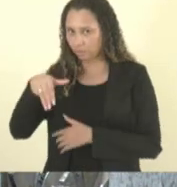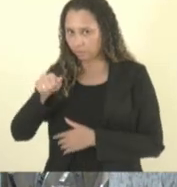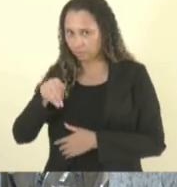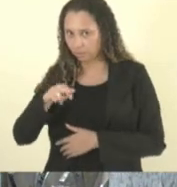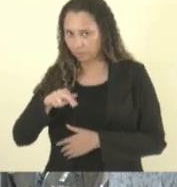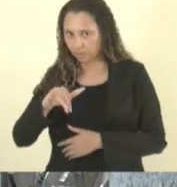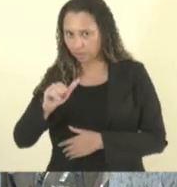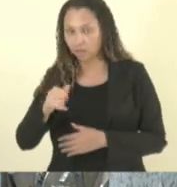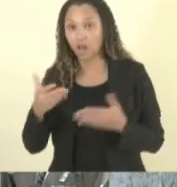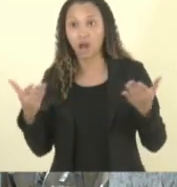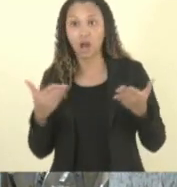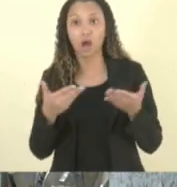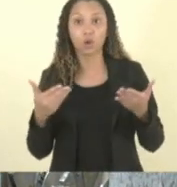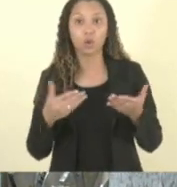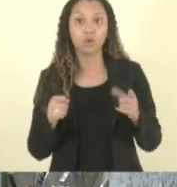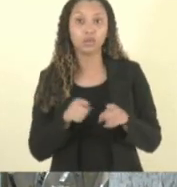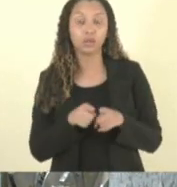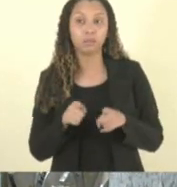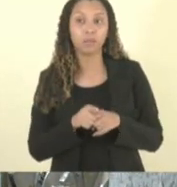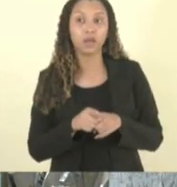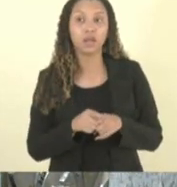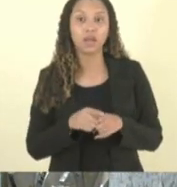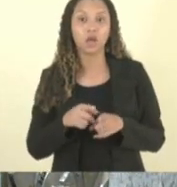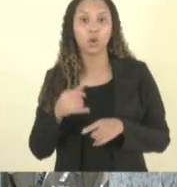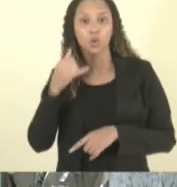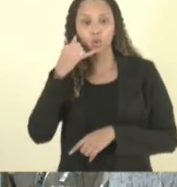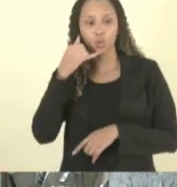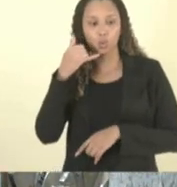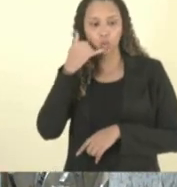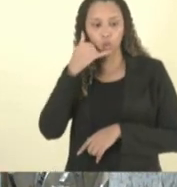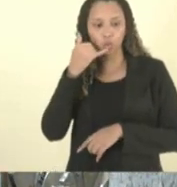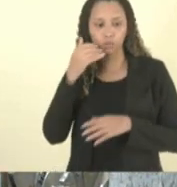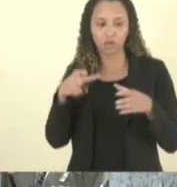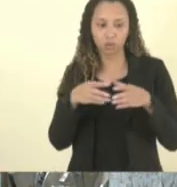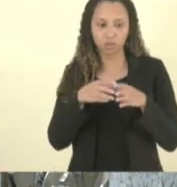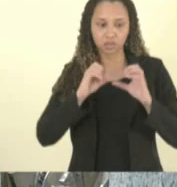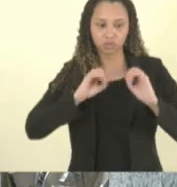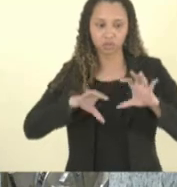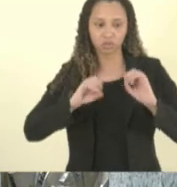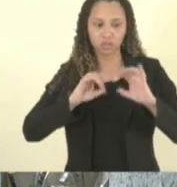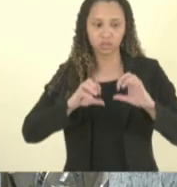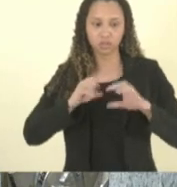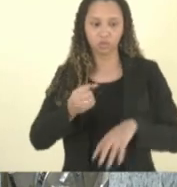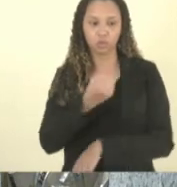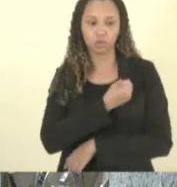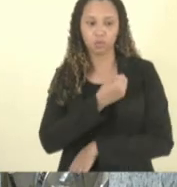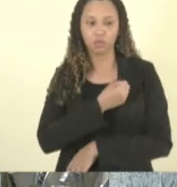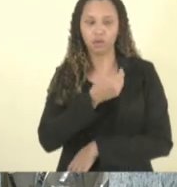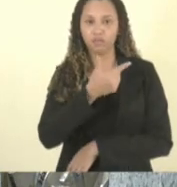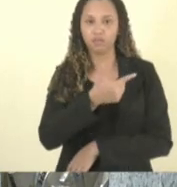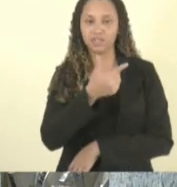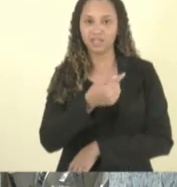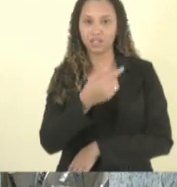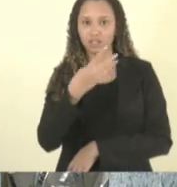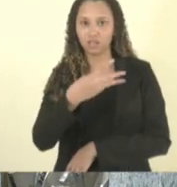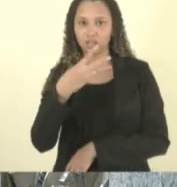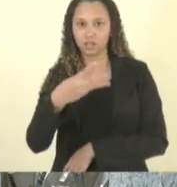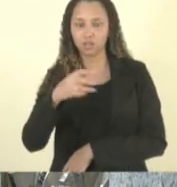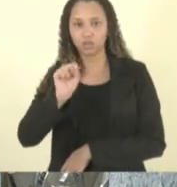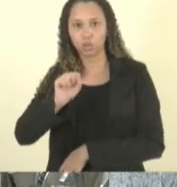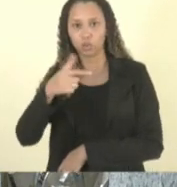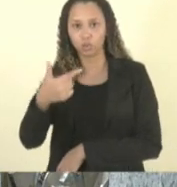e passar também os nossos contatos da comissão de educação o número é 27 3382